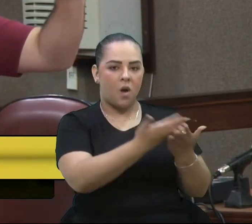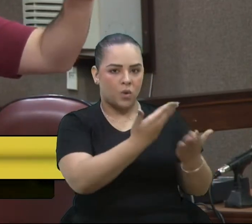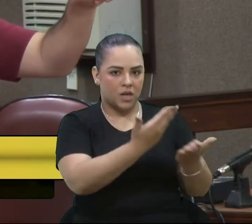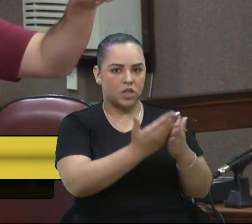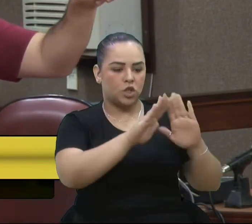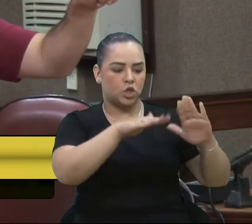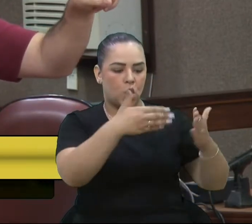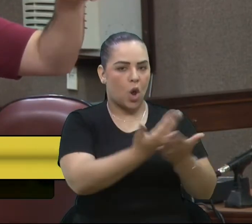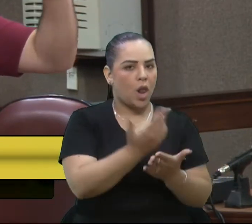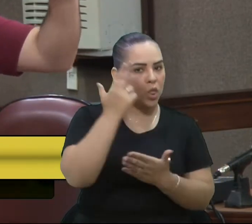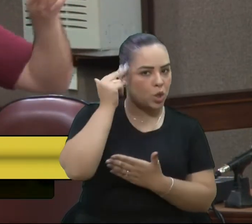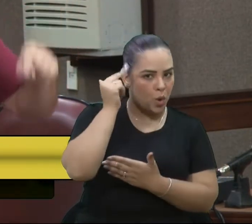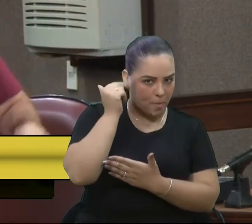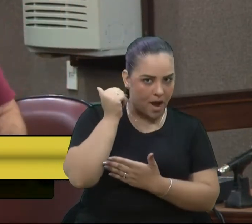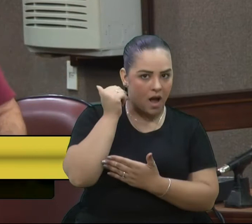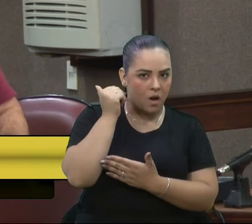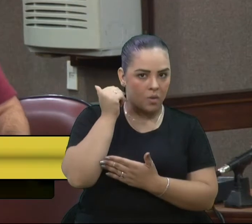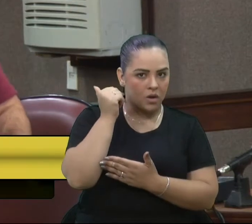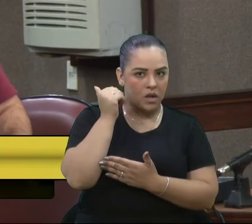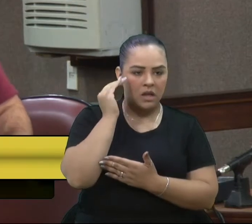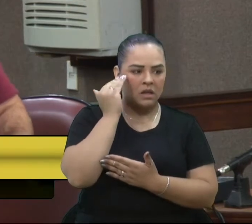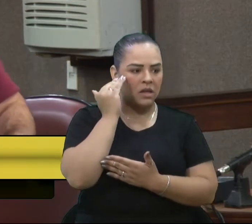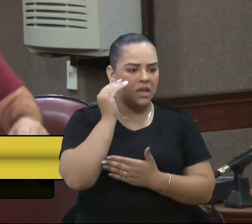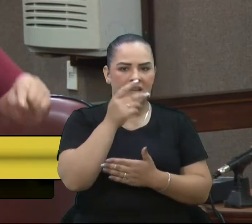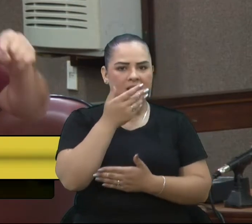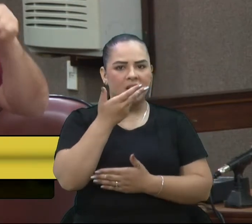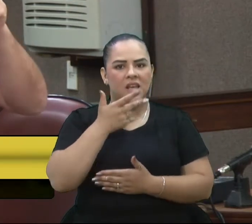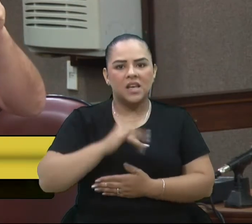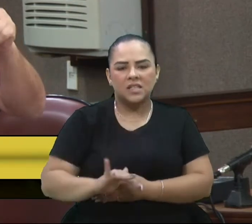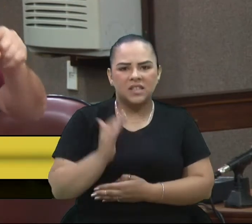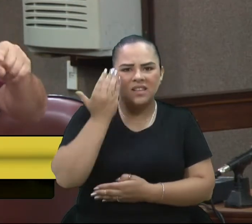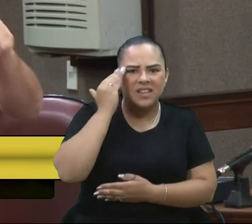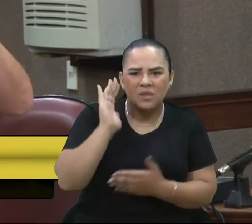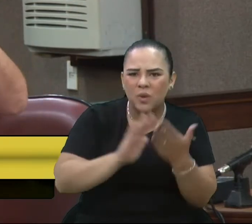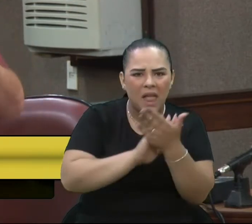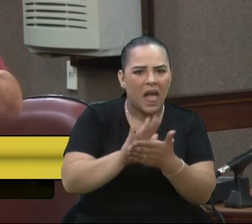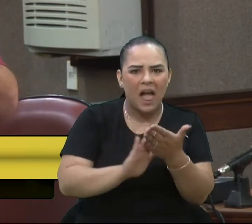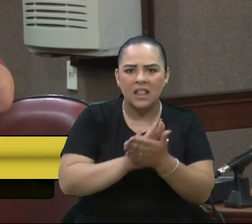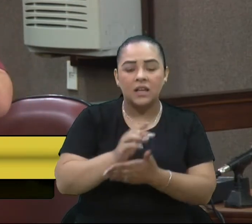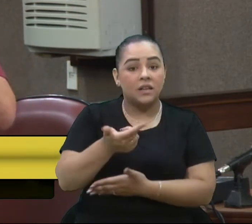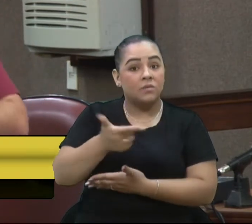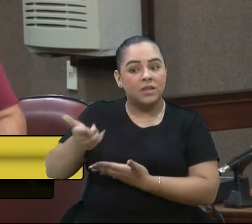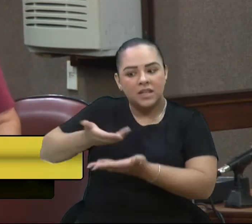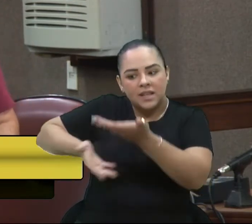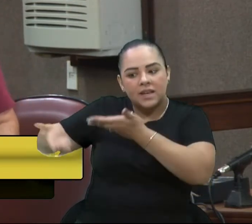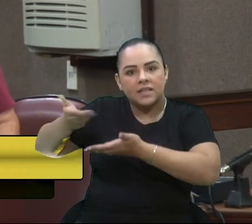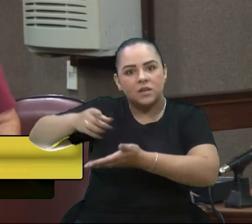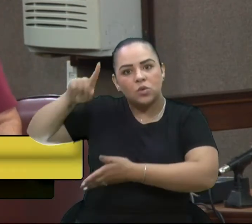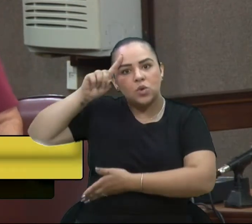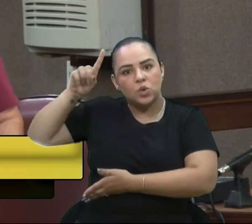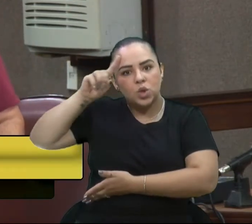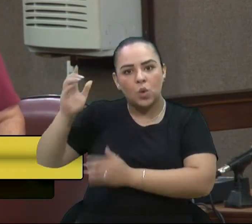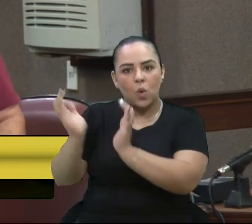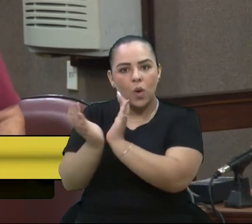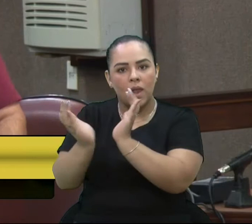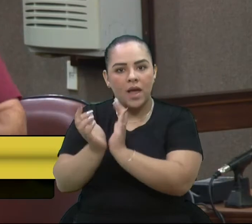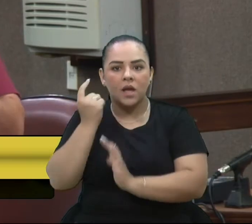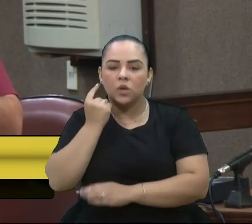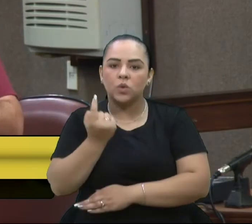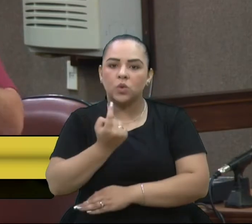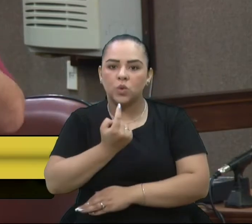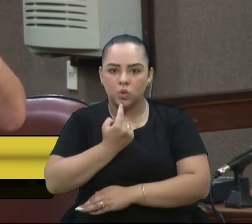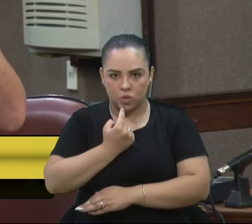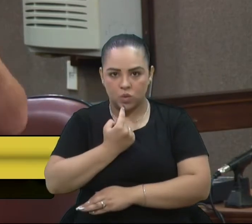nas escolas municipais, sem entender nada, deixam de ter integração diária com os colegas surdos, com